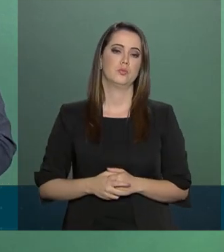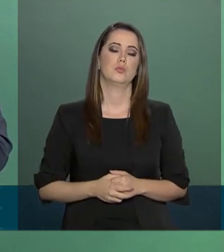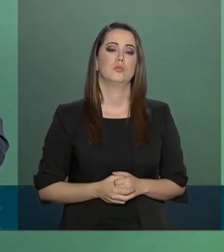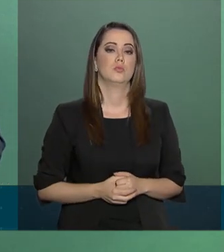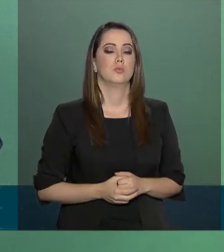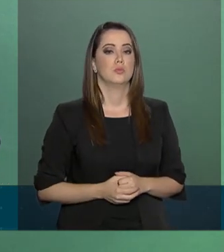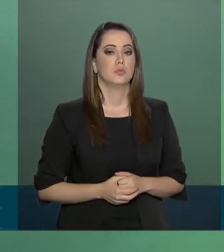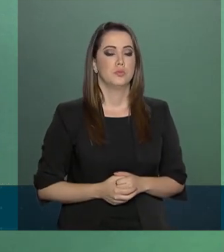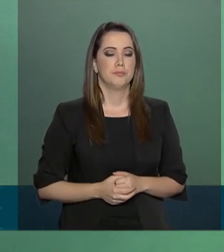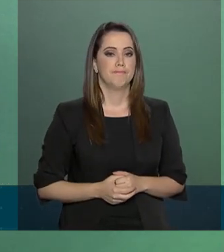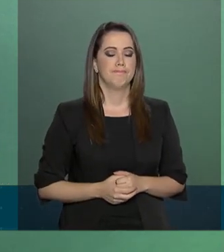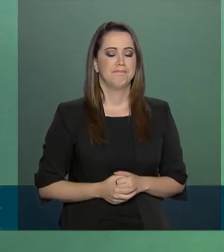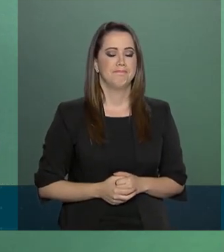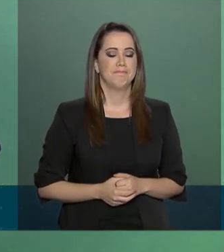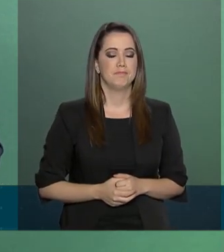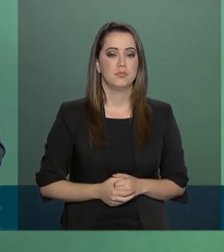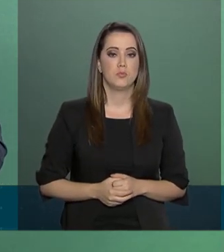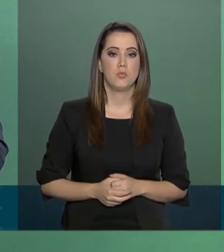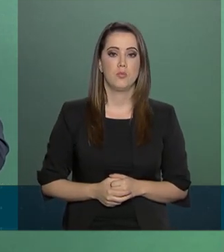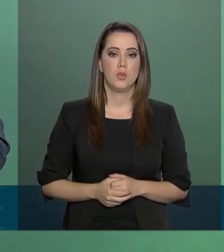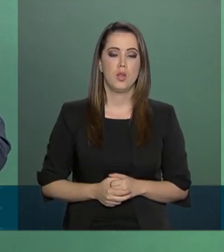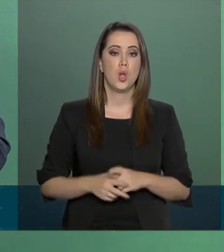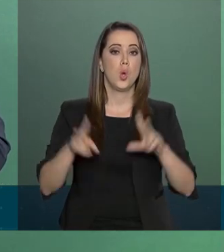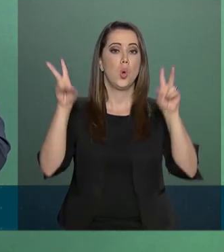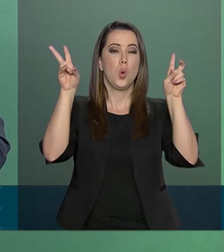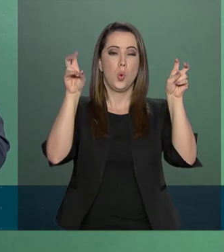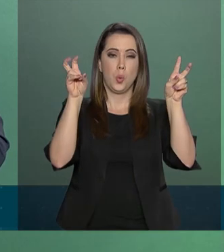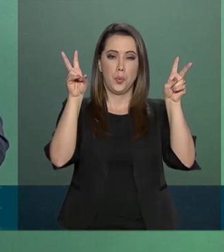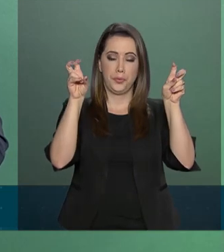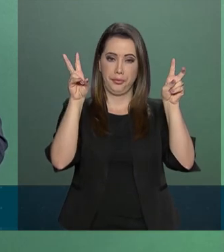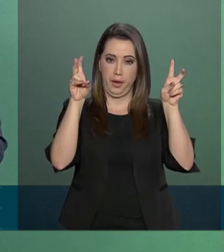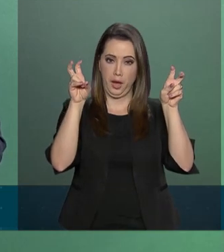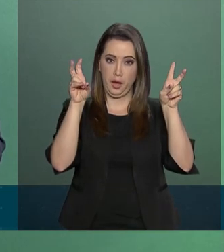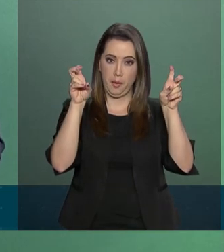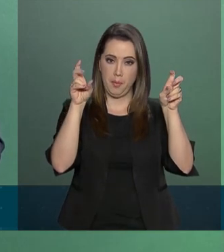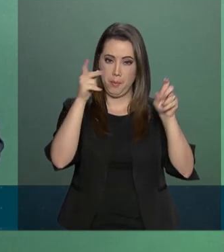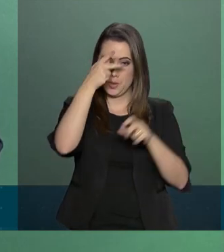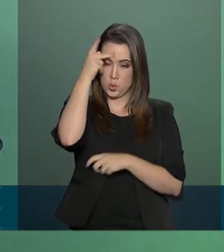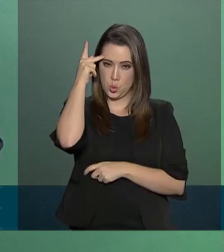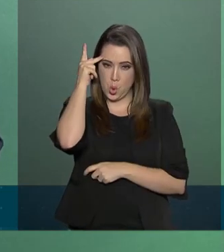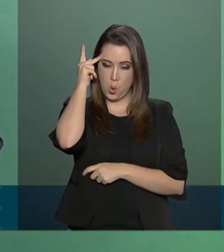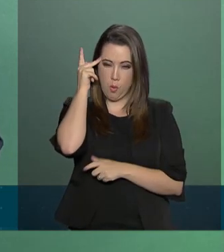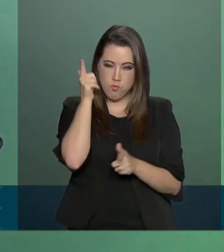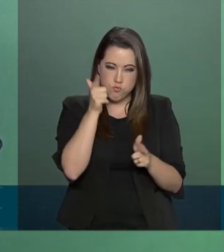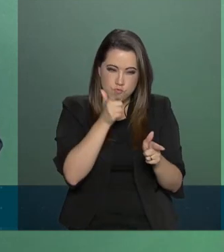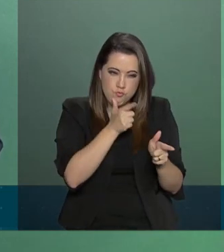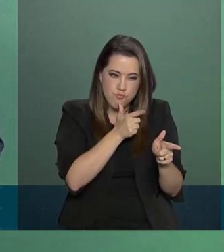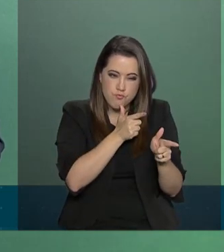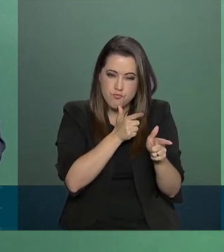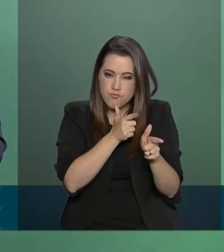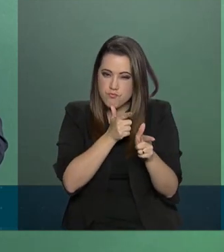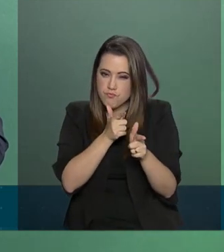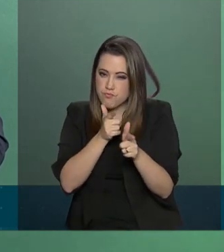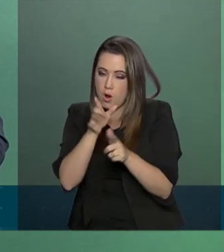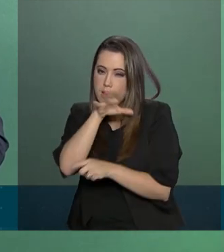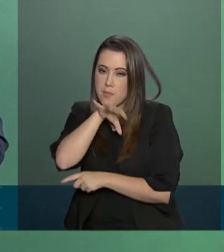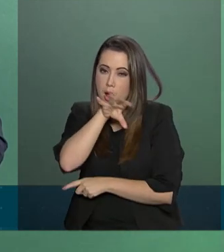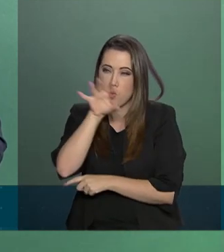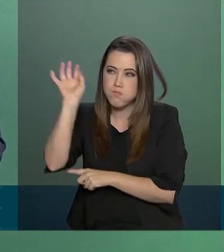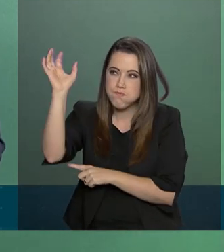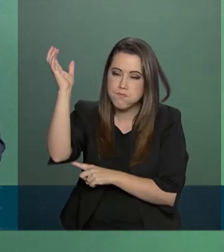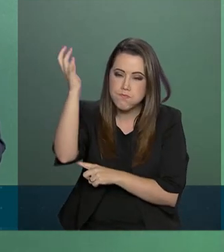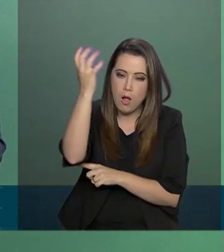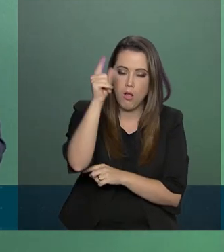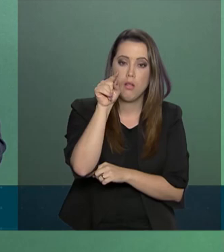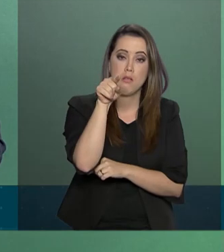O tema caçadores, atiradores e colecionadores. Com a assinatura do decreto,